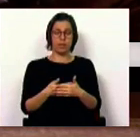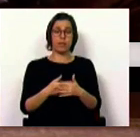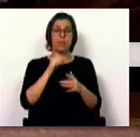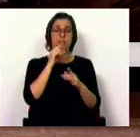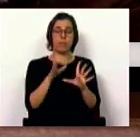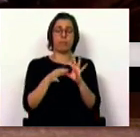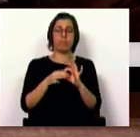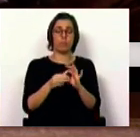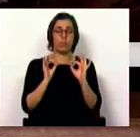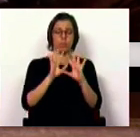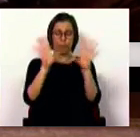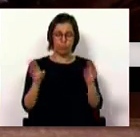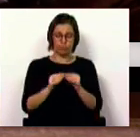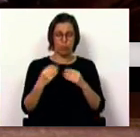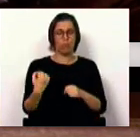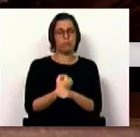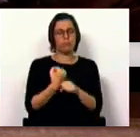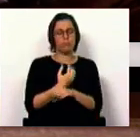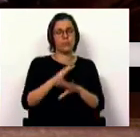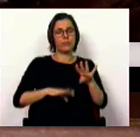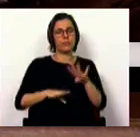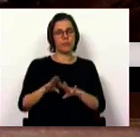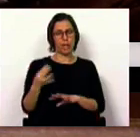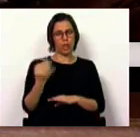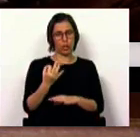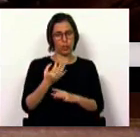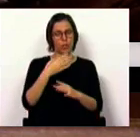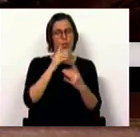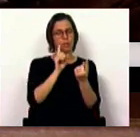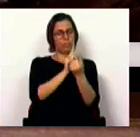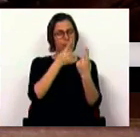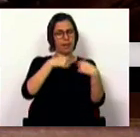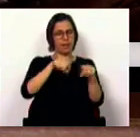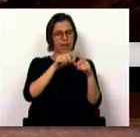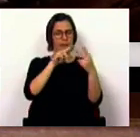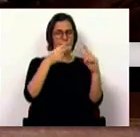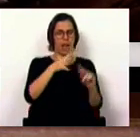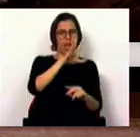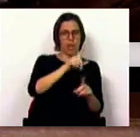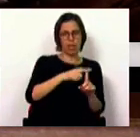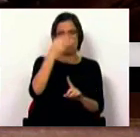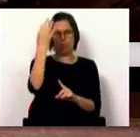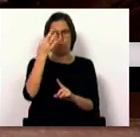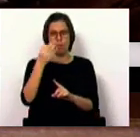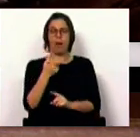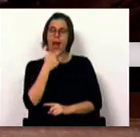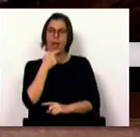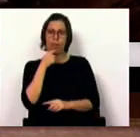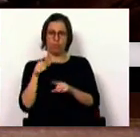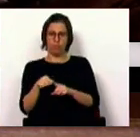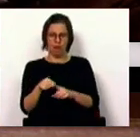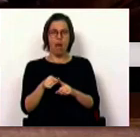consolidar o que foi o trabalho desenvolvido com as autarquias de Lisboa, do Porto e da Albufeira,